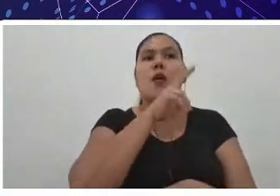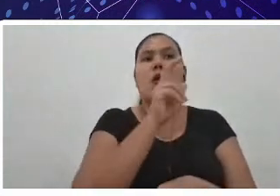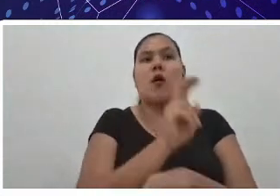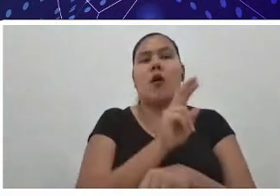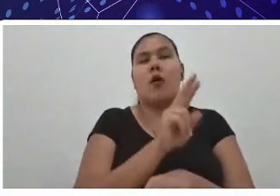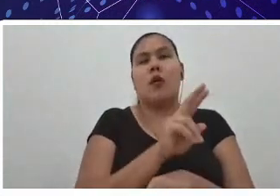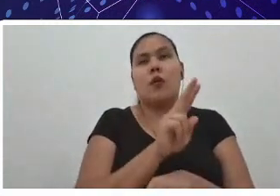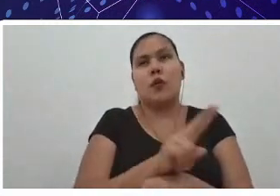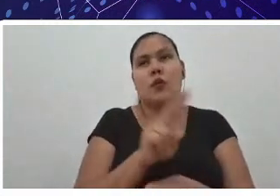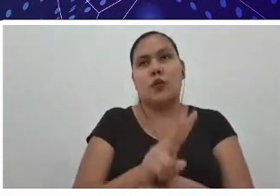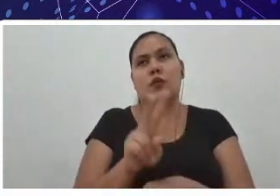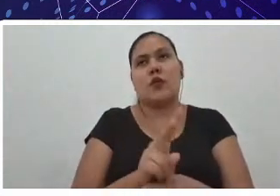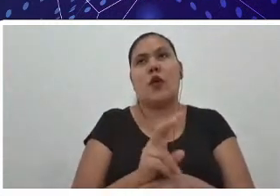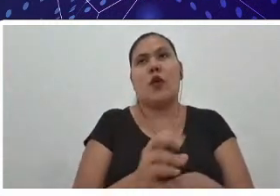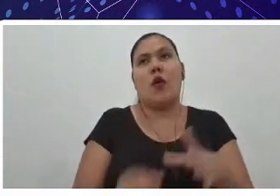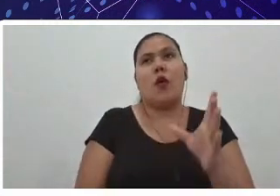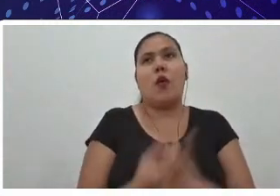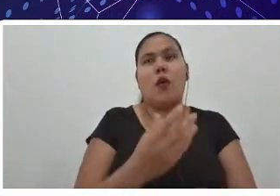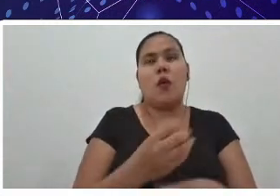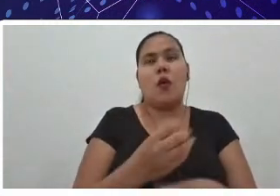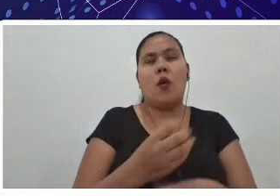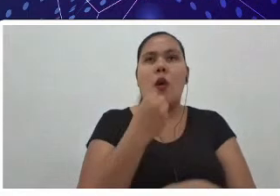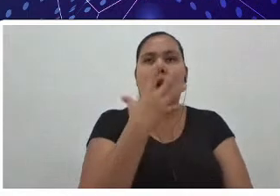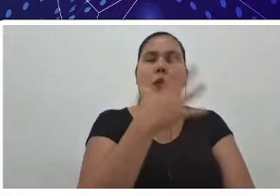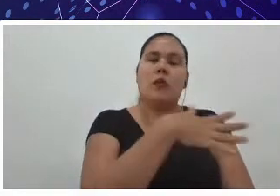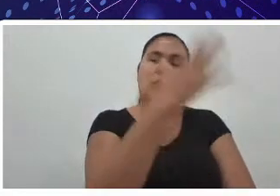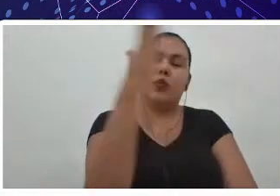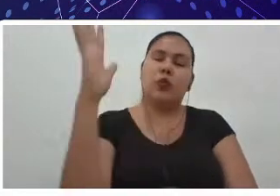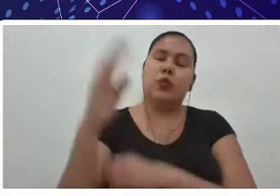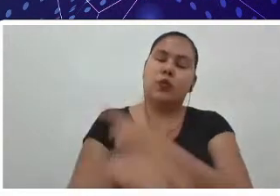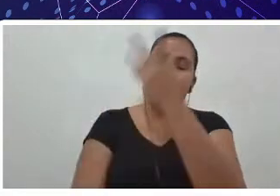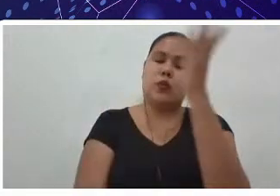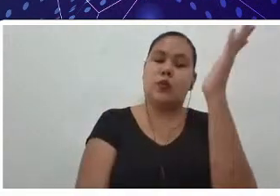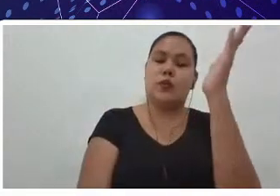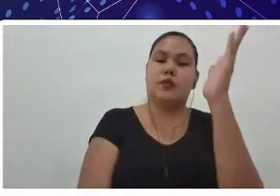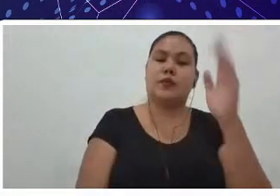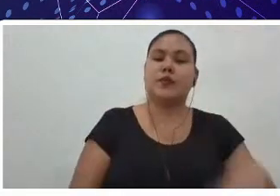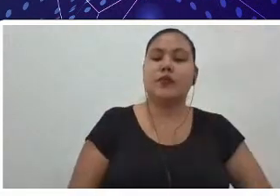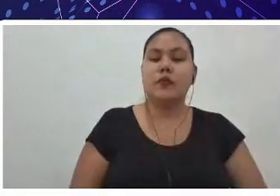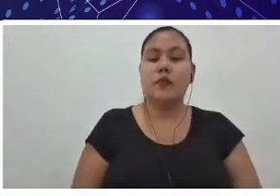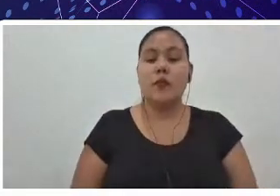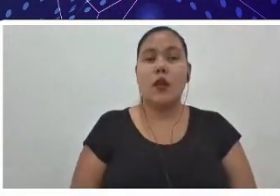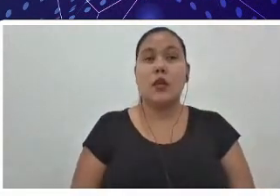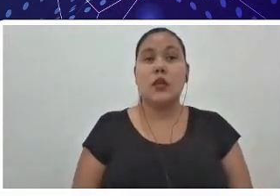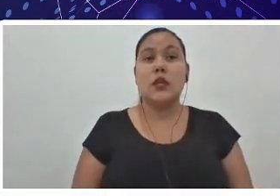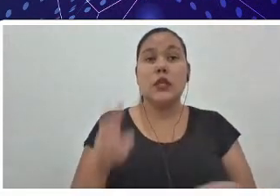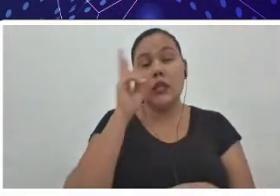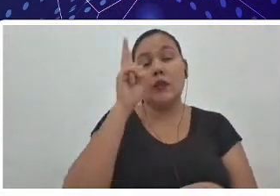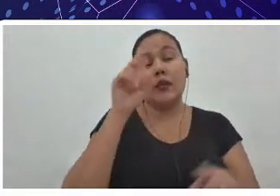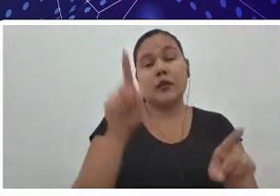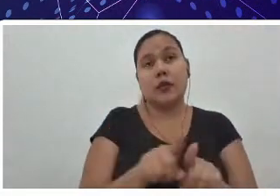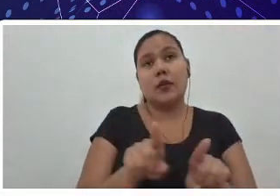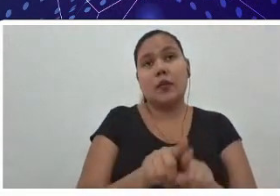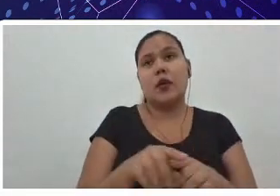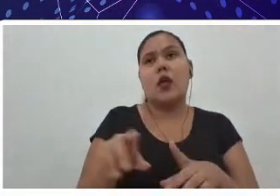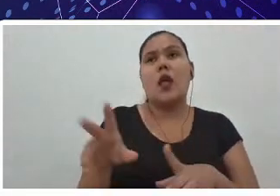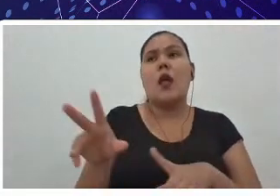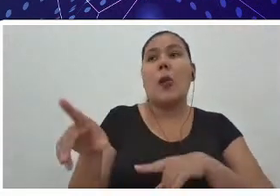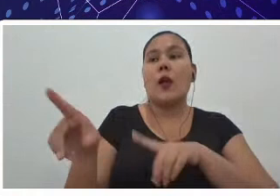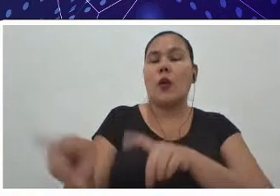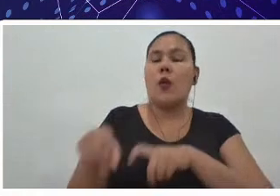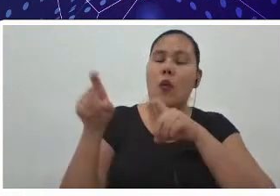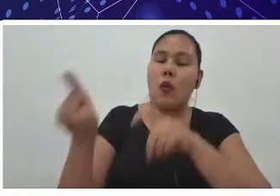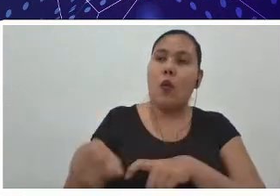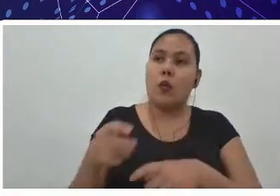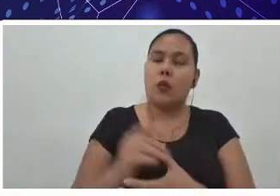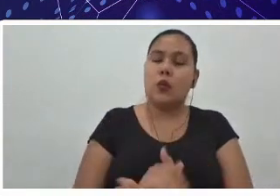uma boa árvore. E só para ressaltar um pouquinho mais com relação a essa questão do agro, como eu disse para vocês,